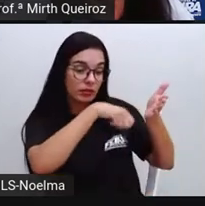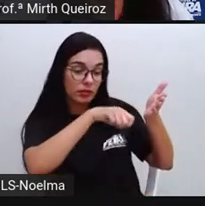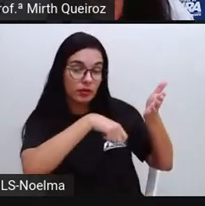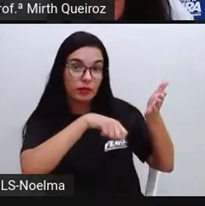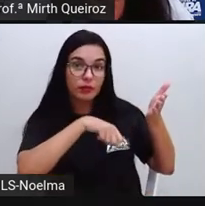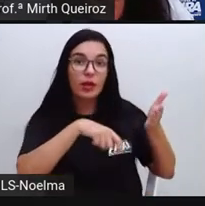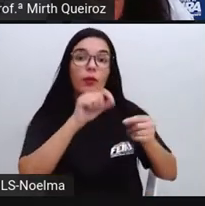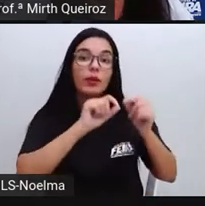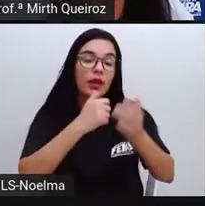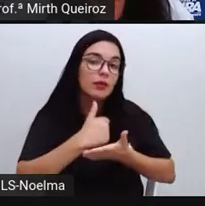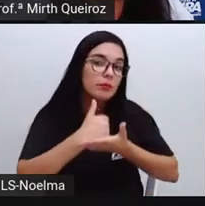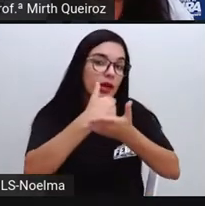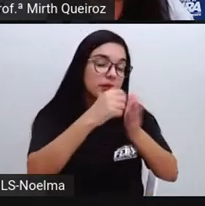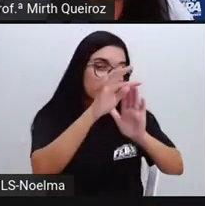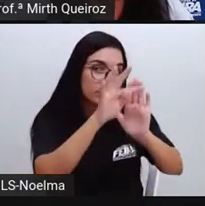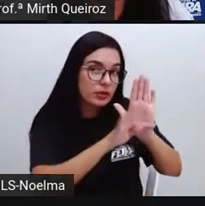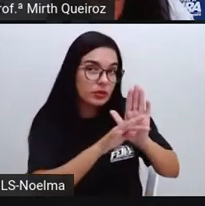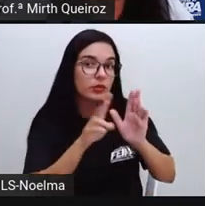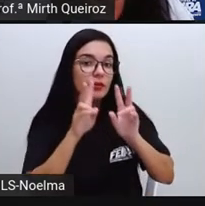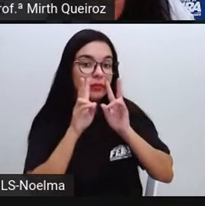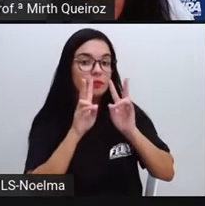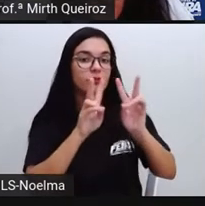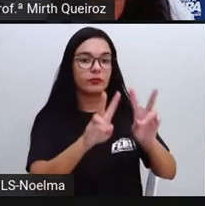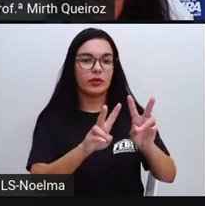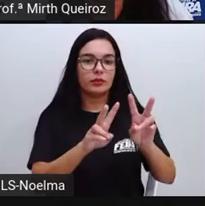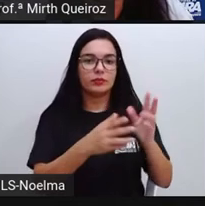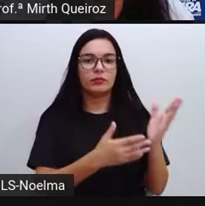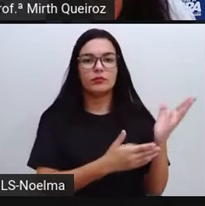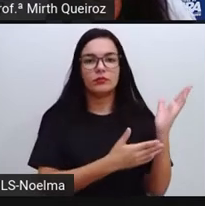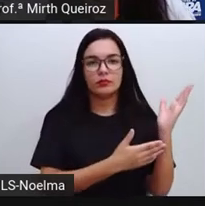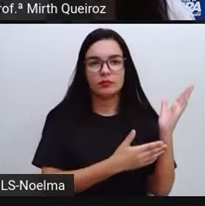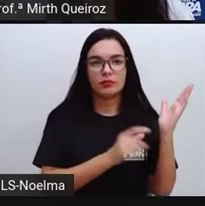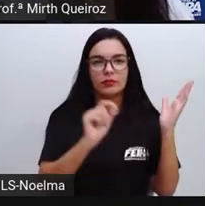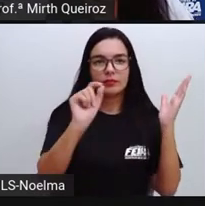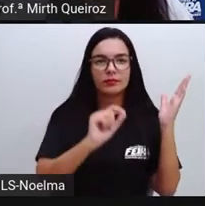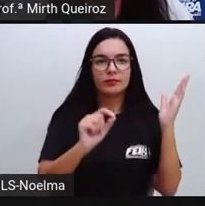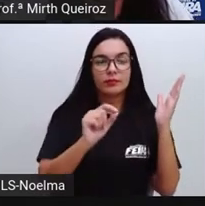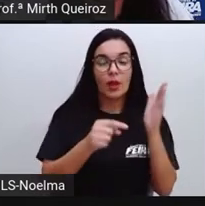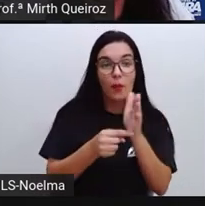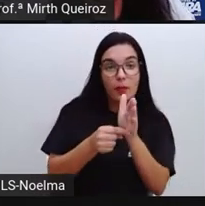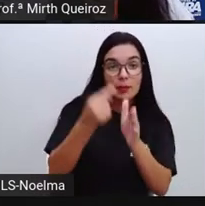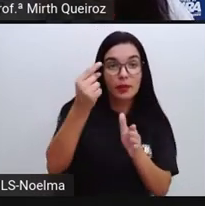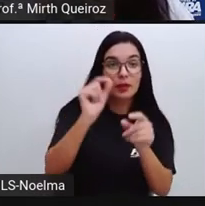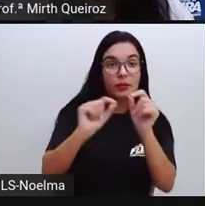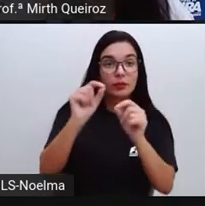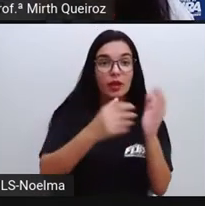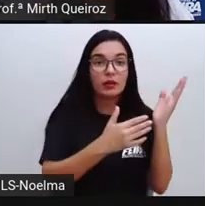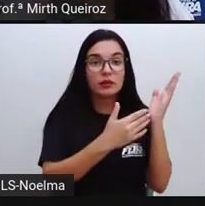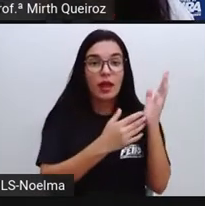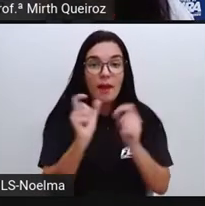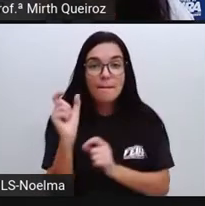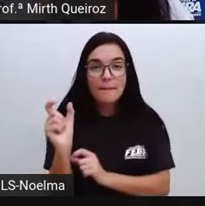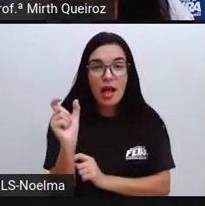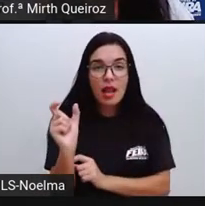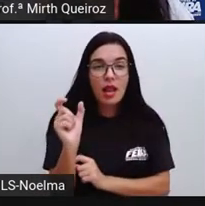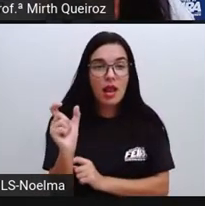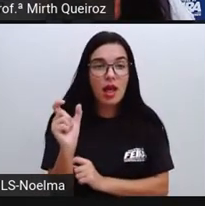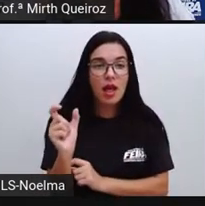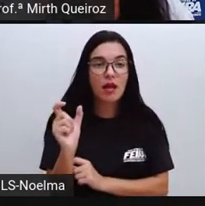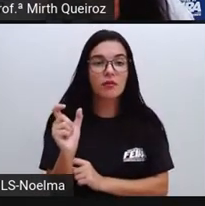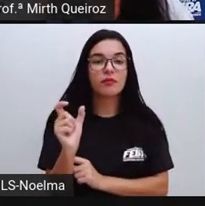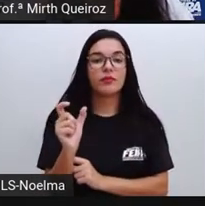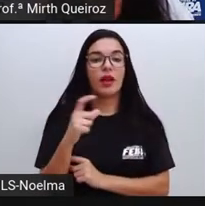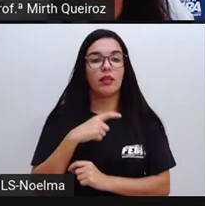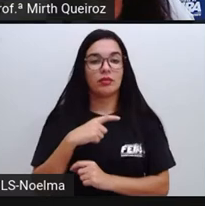com base nesse texto. Para isso, observem aí esses trechos. Olha o primeiro trecho. Observe as palavras aí que estão